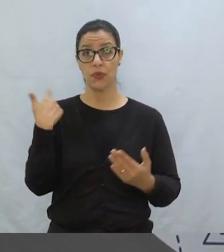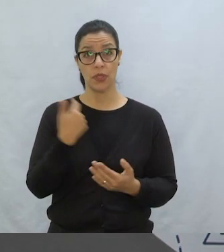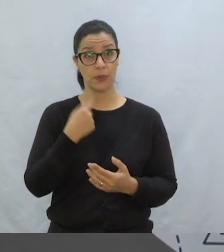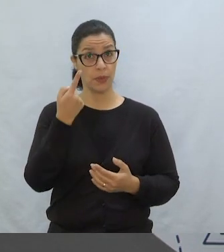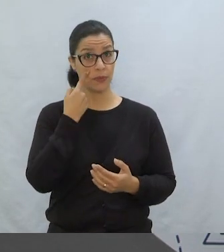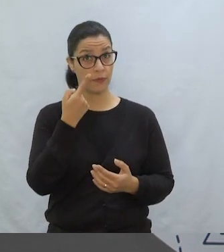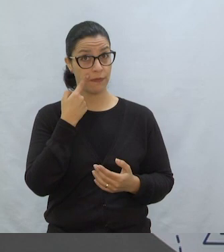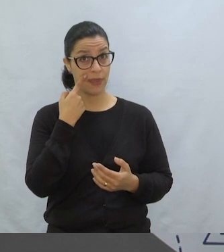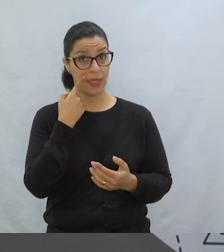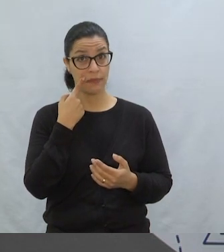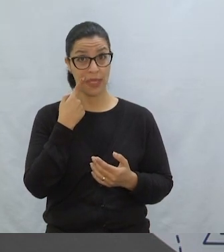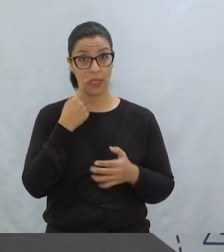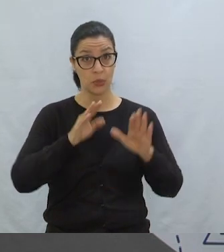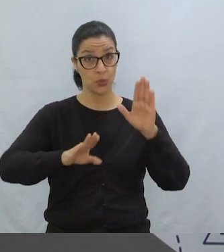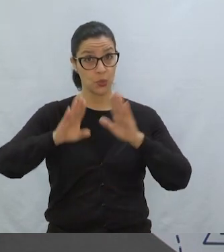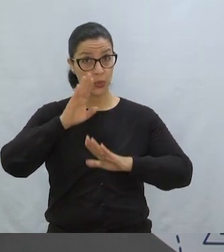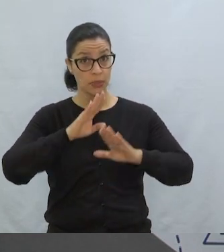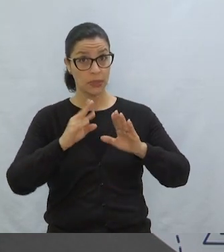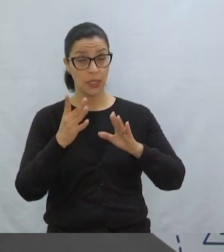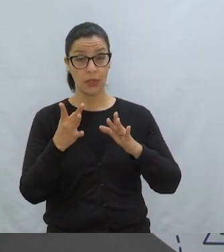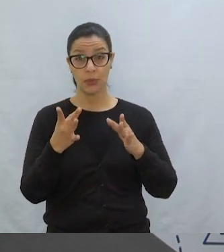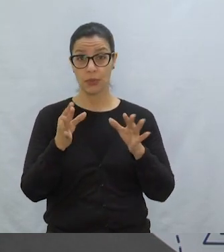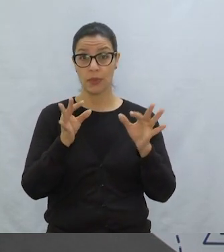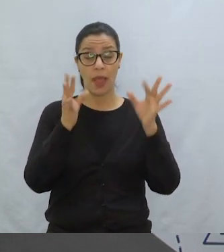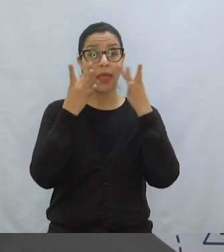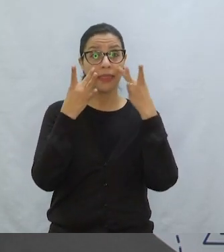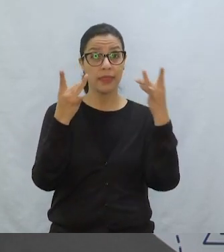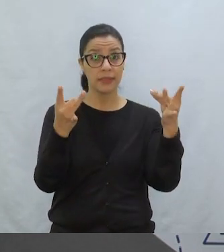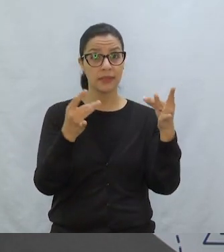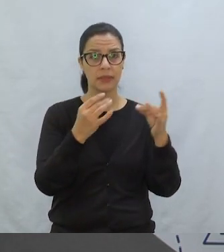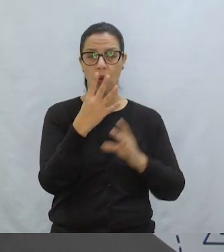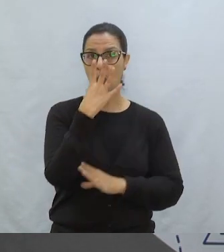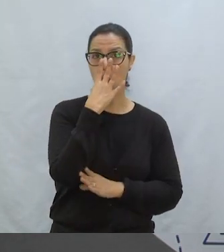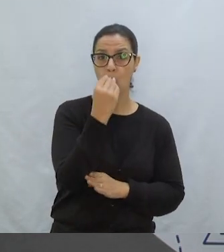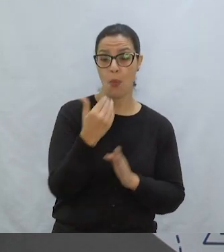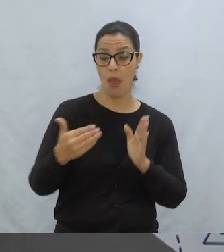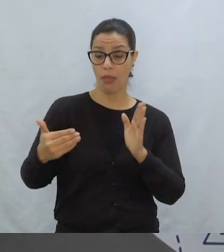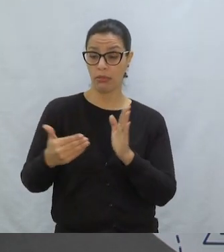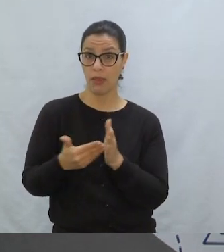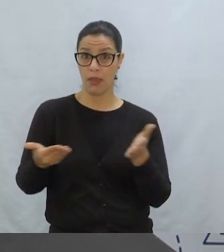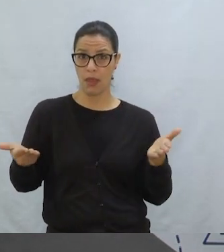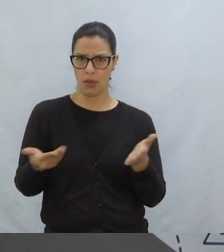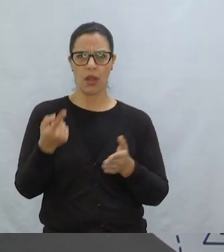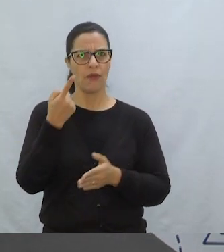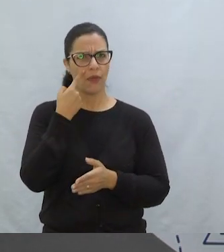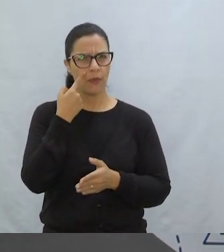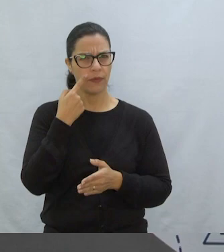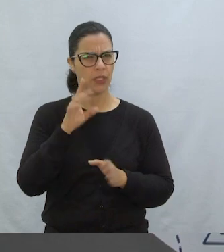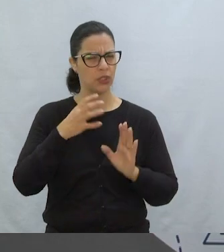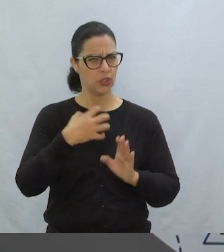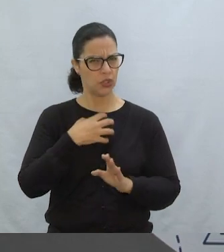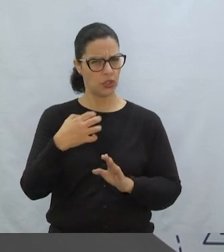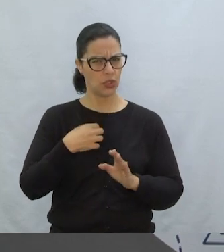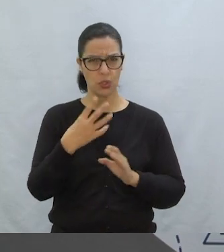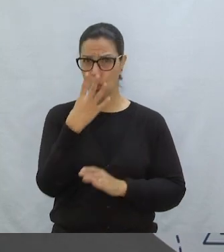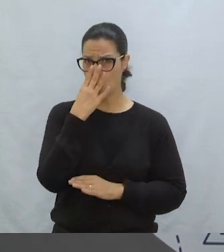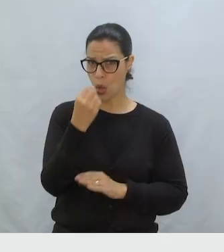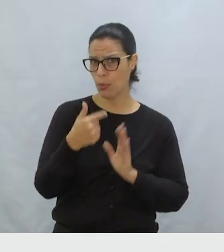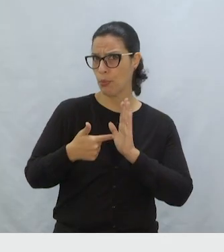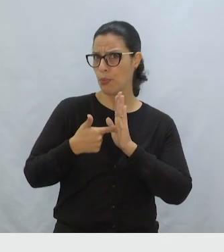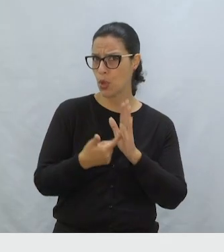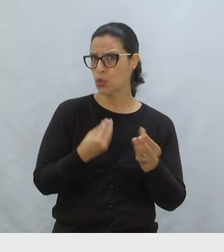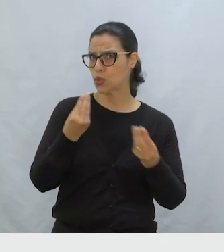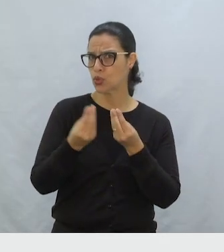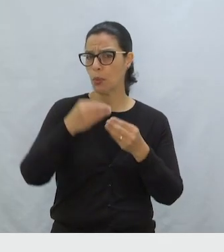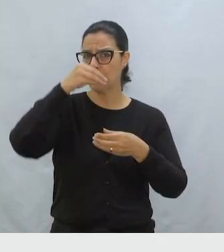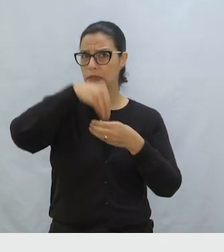Bom, vamos olhar com mais cuidado A trajetória do lobo Até aqui Então vamos ver Como é